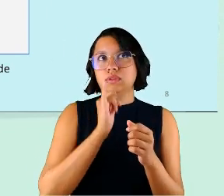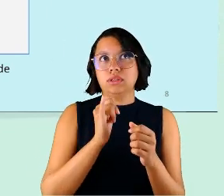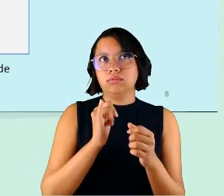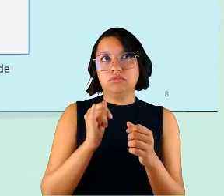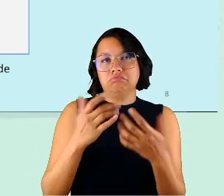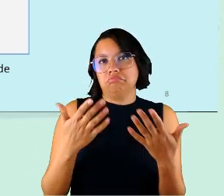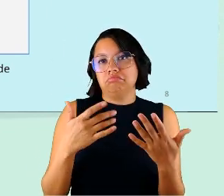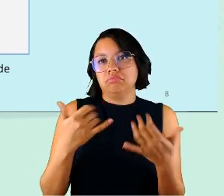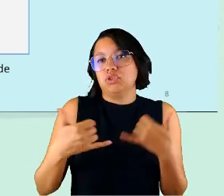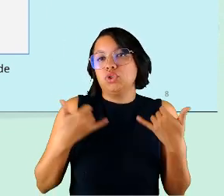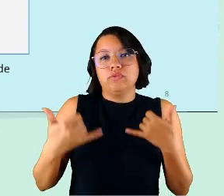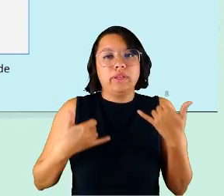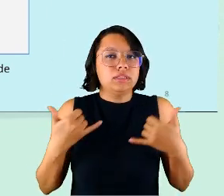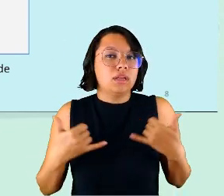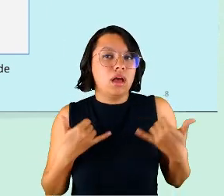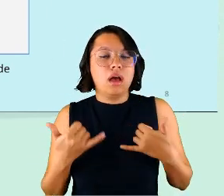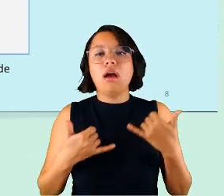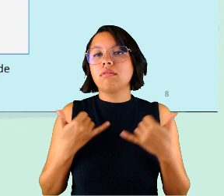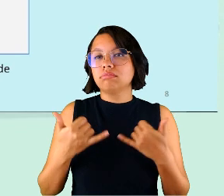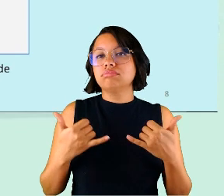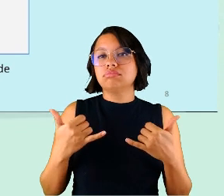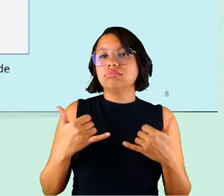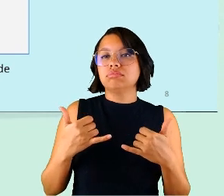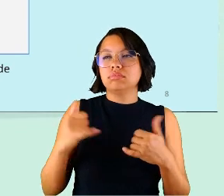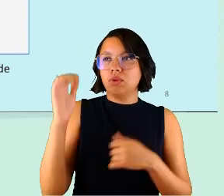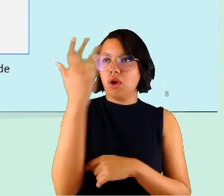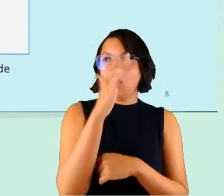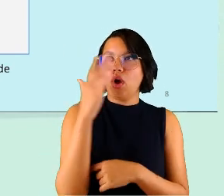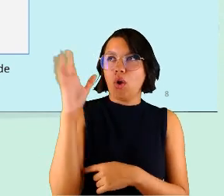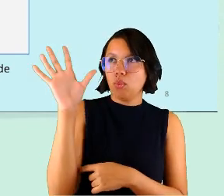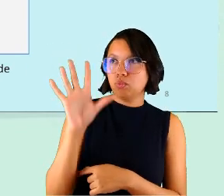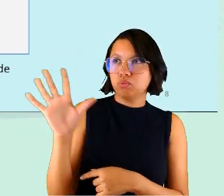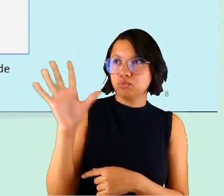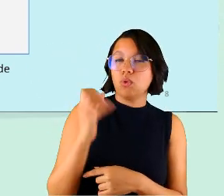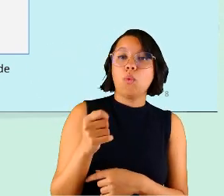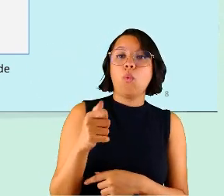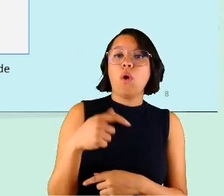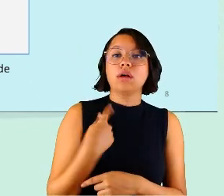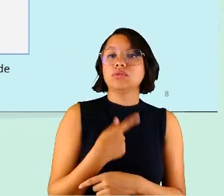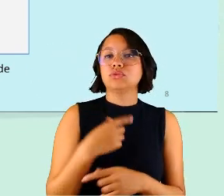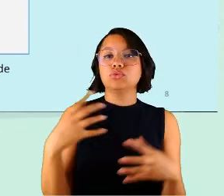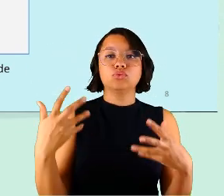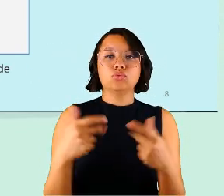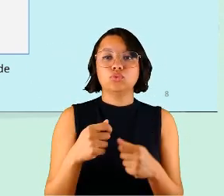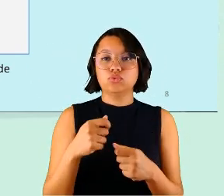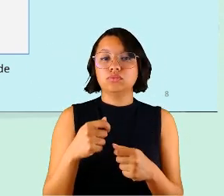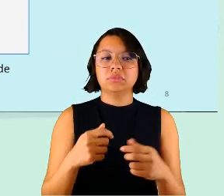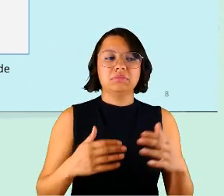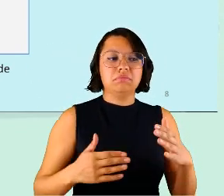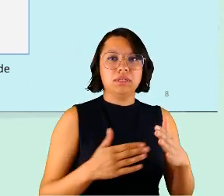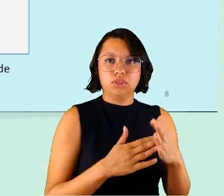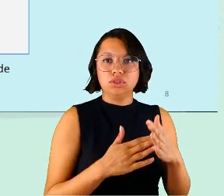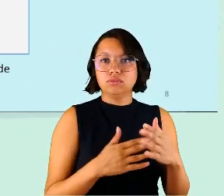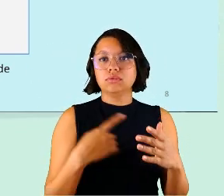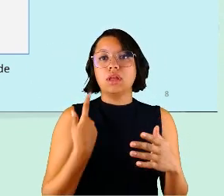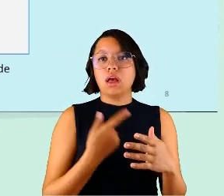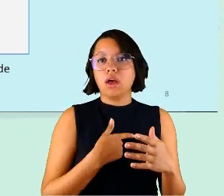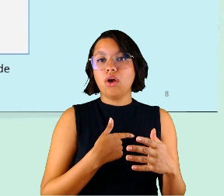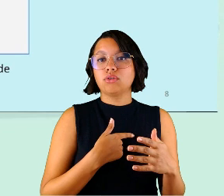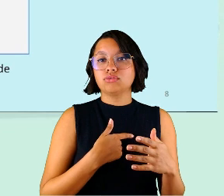exemplo lazer ou ar livre e todas nós quase todos nós fomos privados de muitos dos nossos